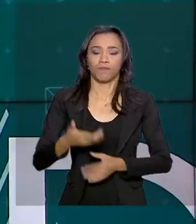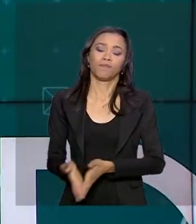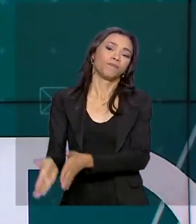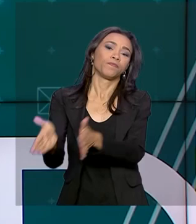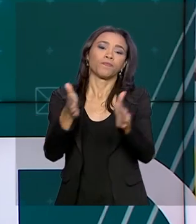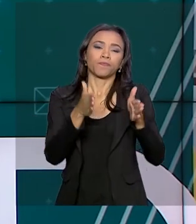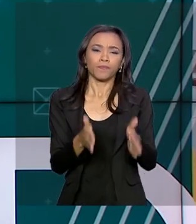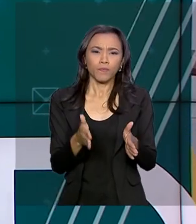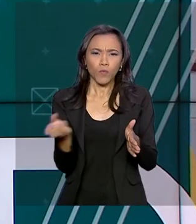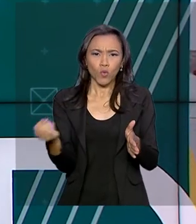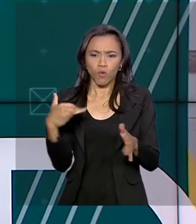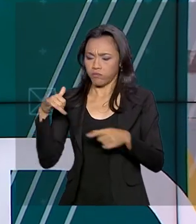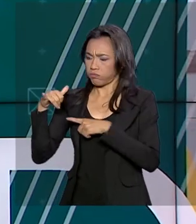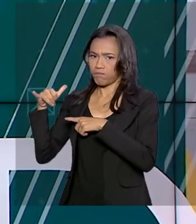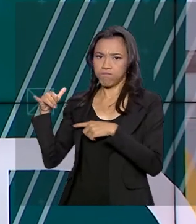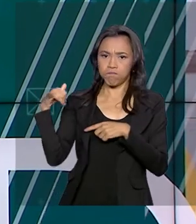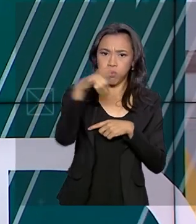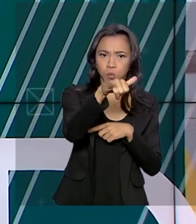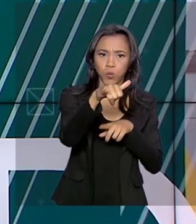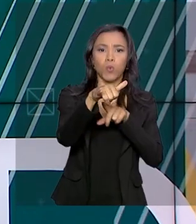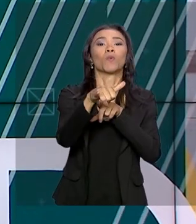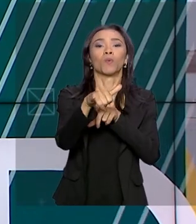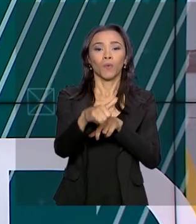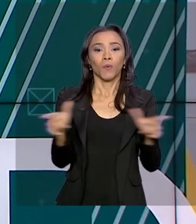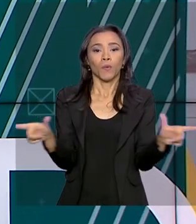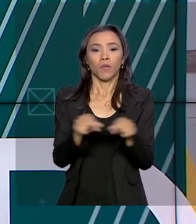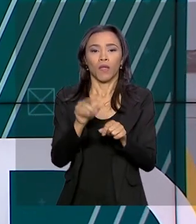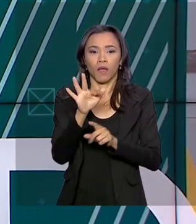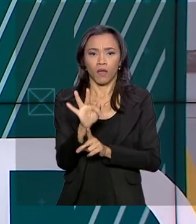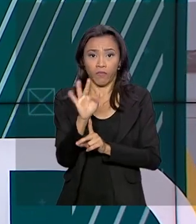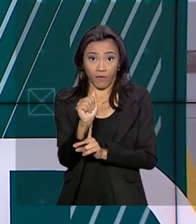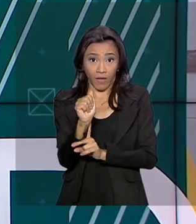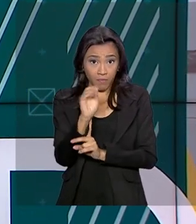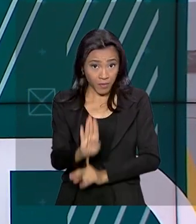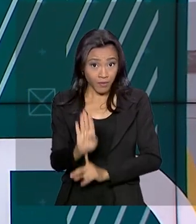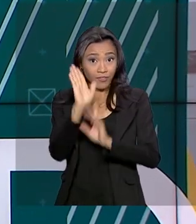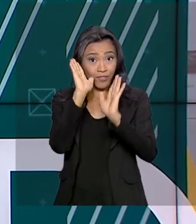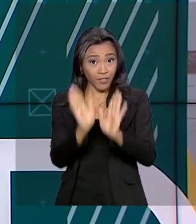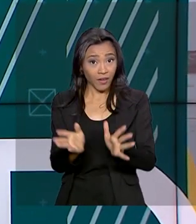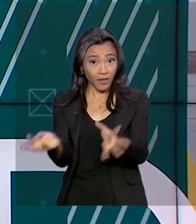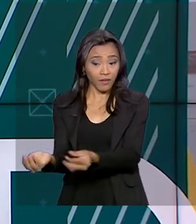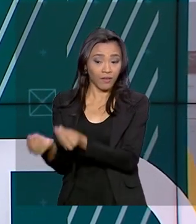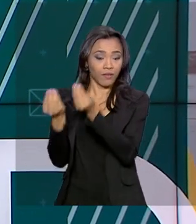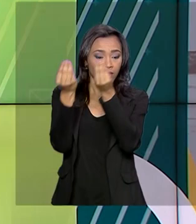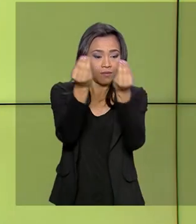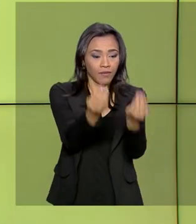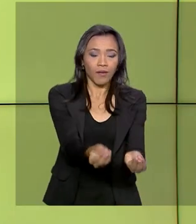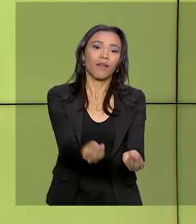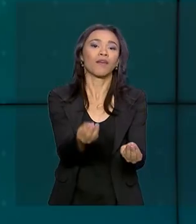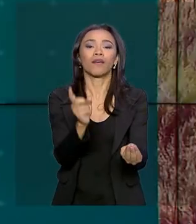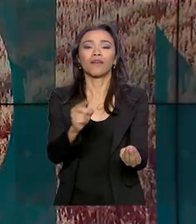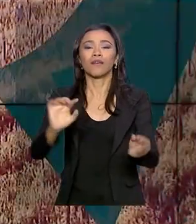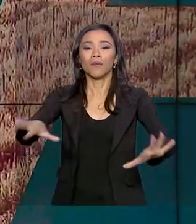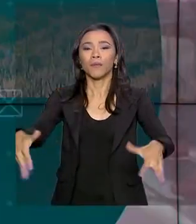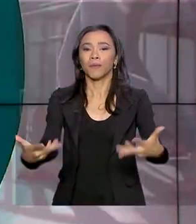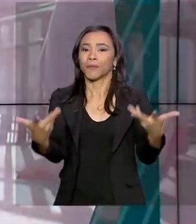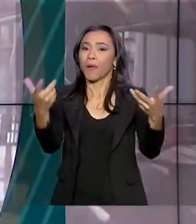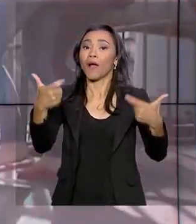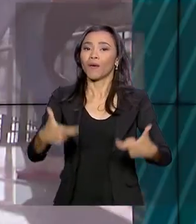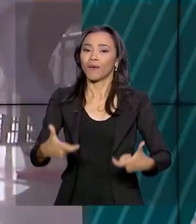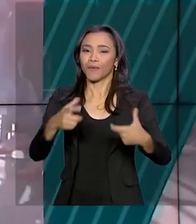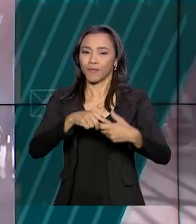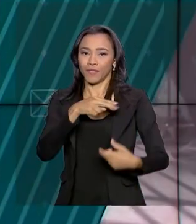O novo caça Gripen, encomendado pela Força Aérea Brasileira, foi entregue ao ministro da Defesa em uma solenidade na